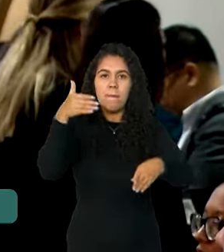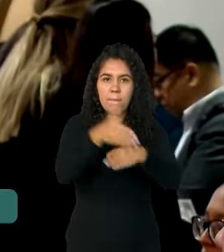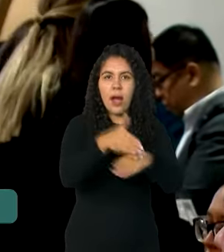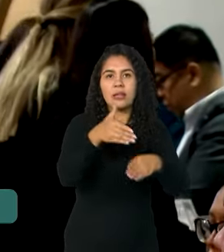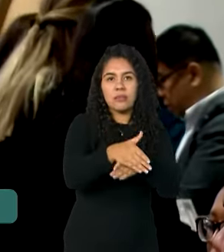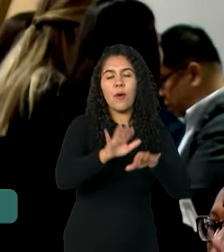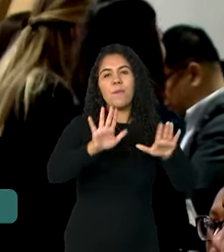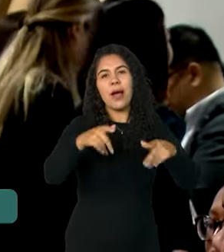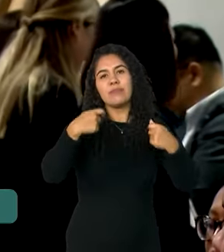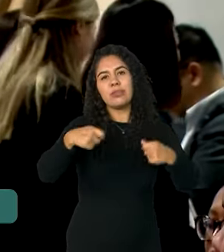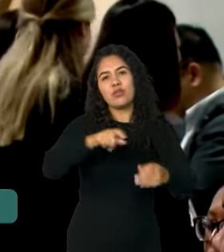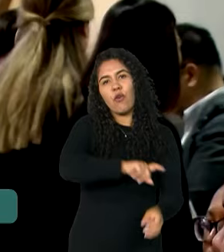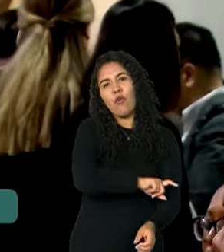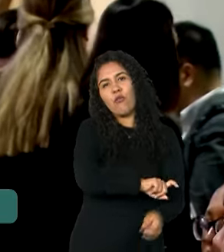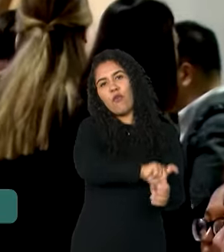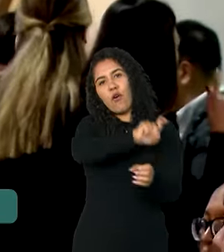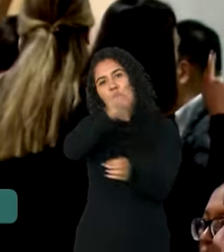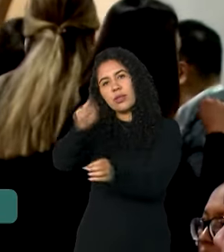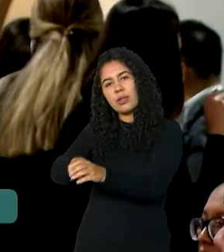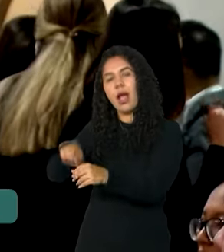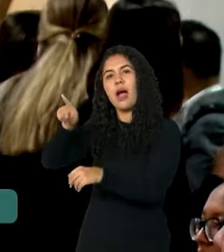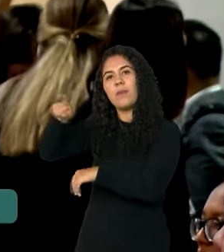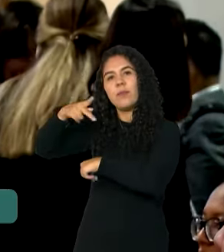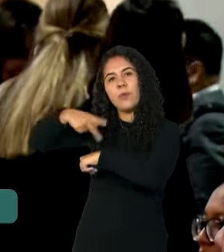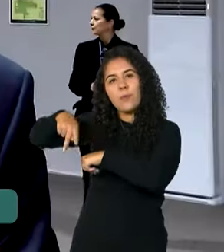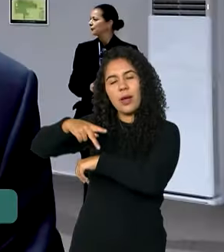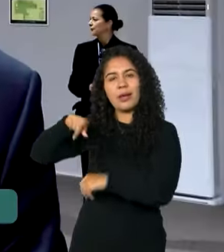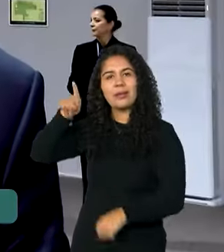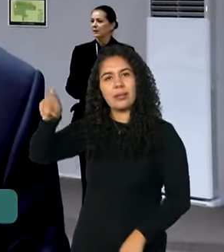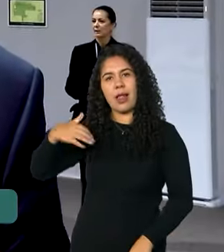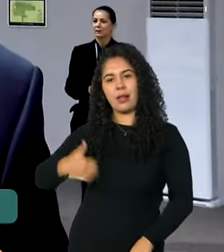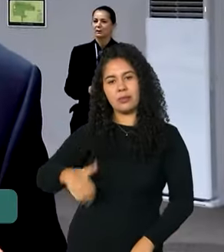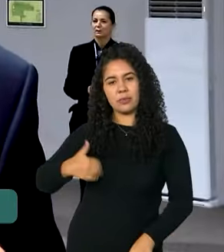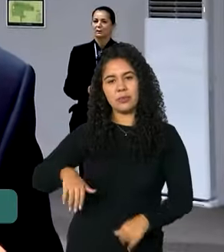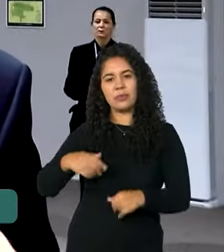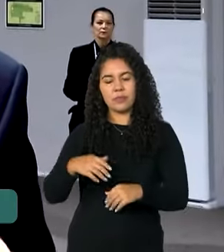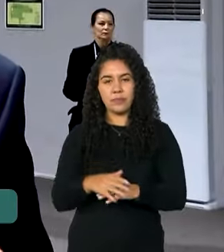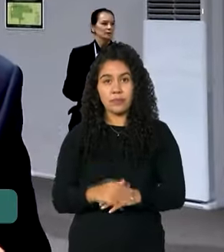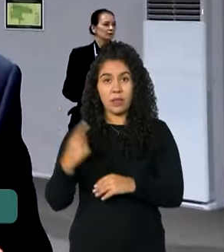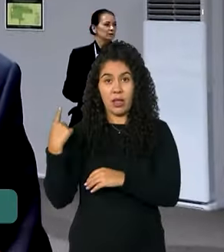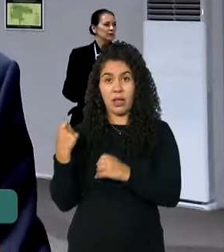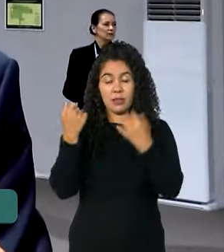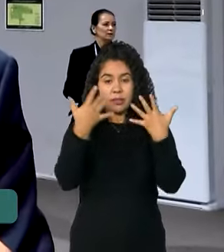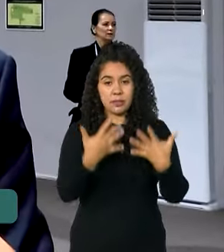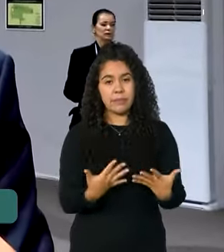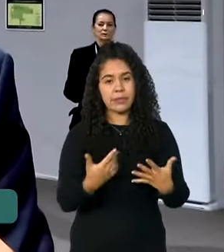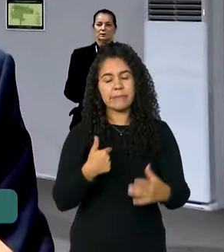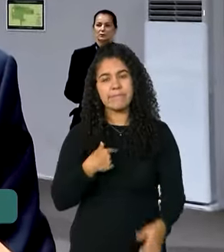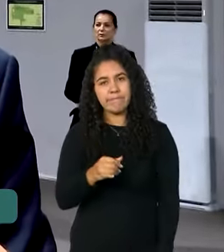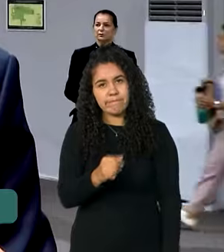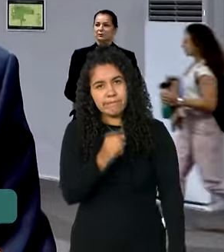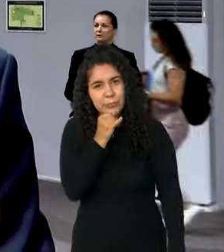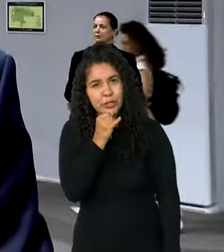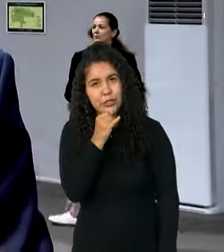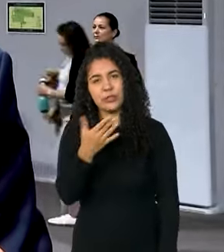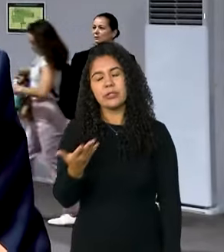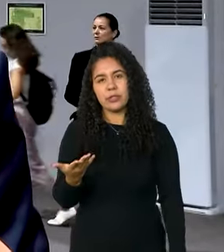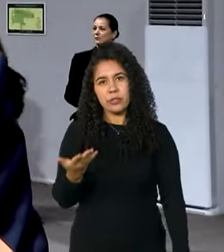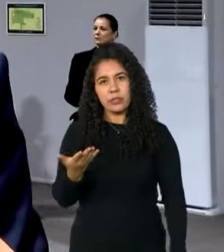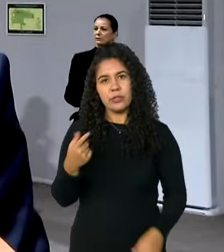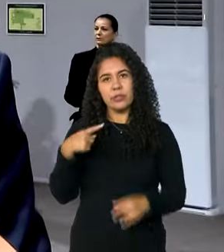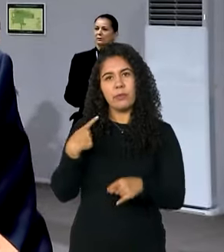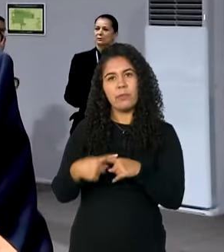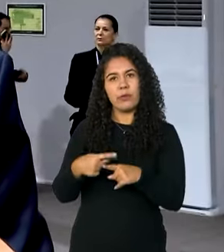tiveram que retornar ao país por ordem do presidente Milley. Olha, primeiro, lamentar a saída, porque acho que o